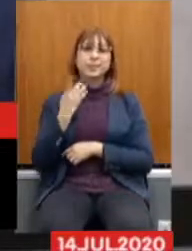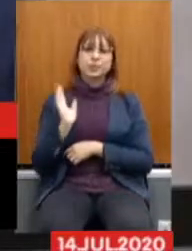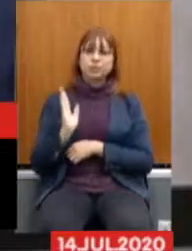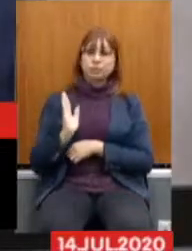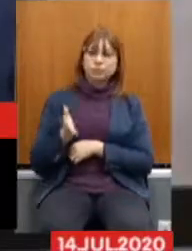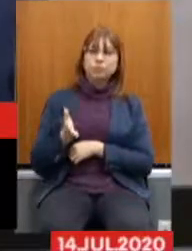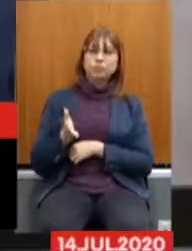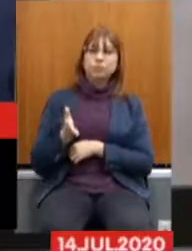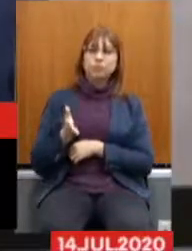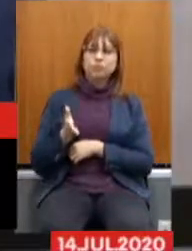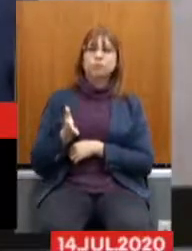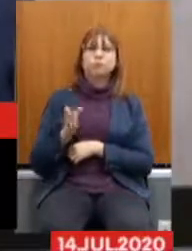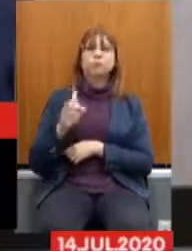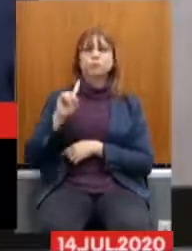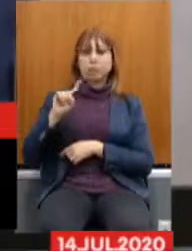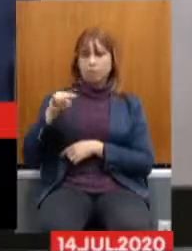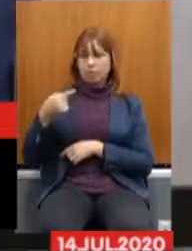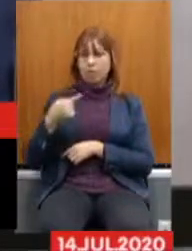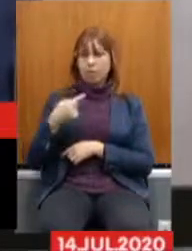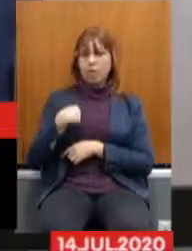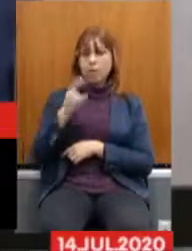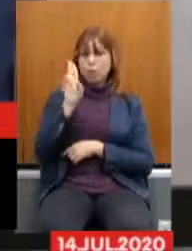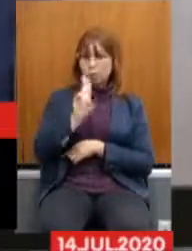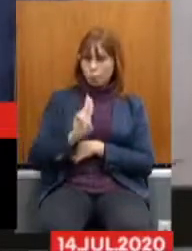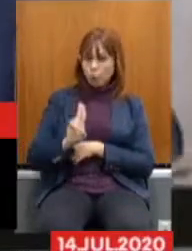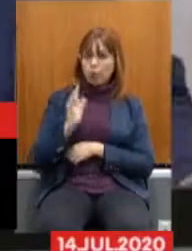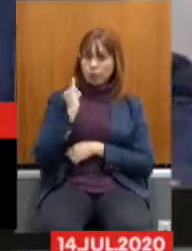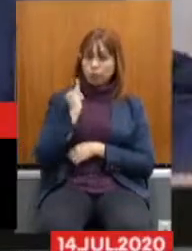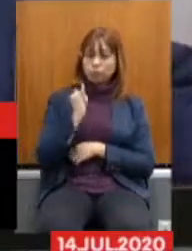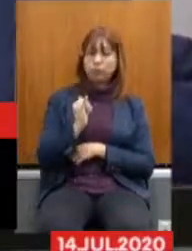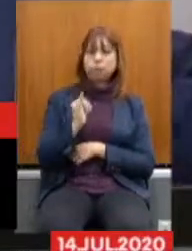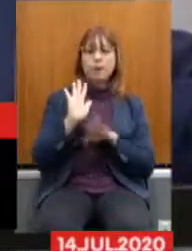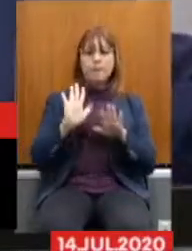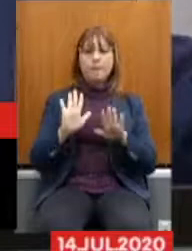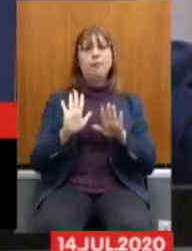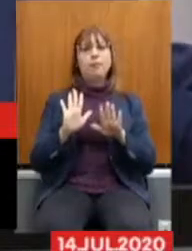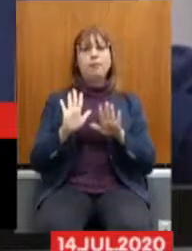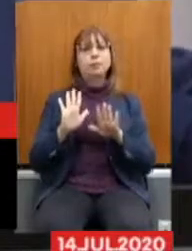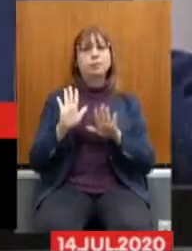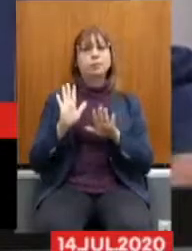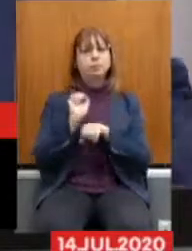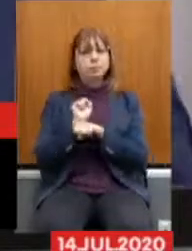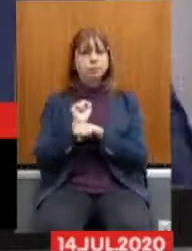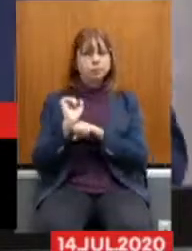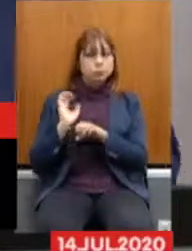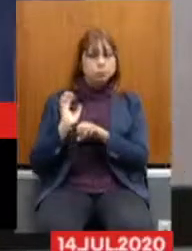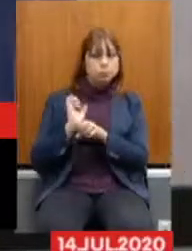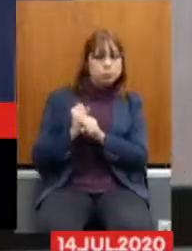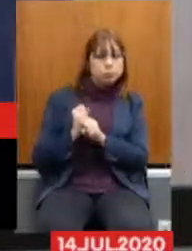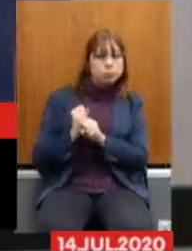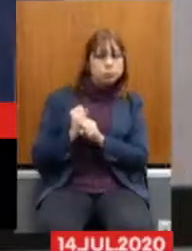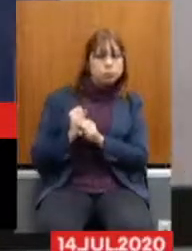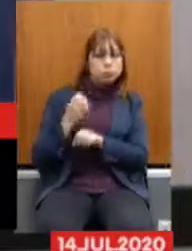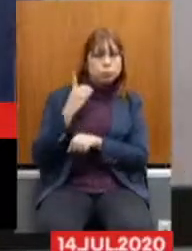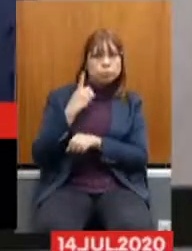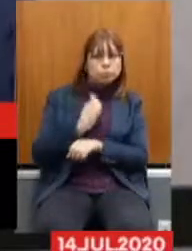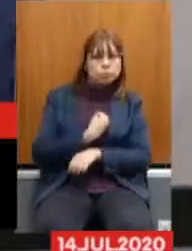a pouco vou nominar cada um, mas vamos ter a totalidade. Agora, já...